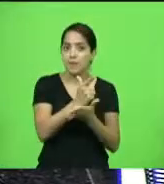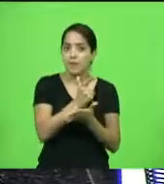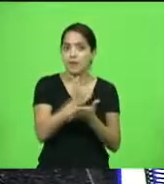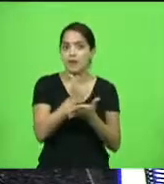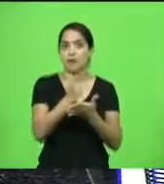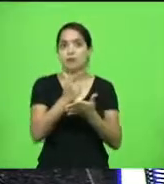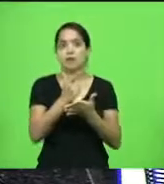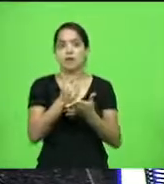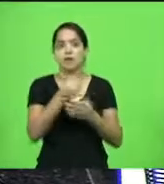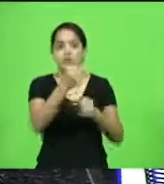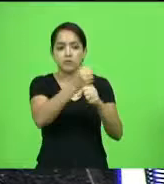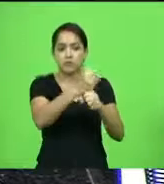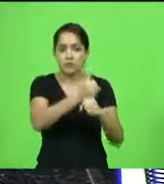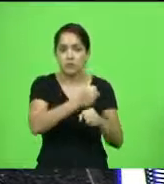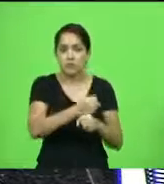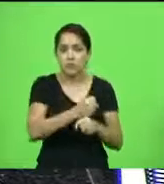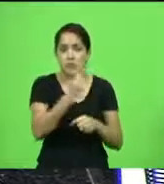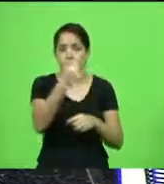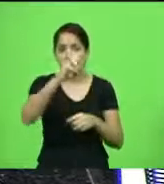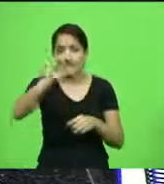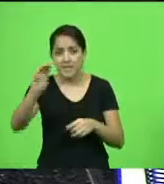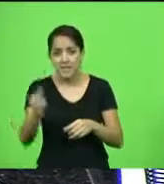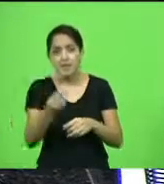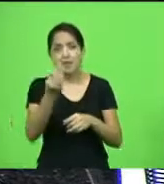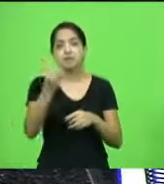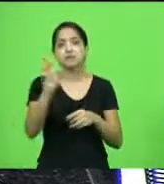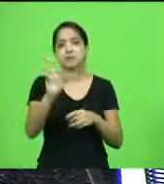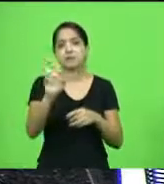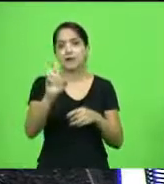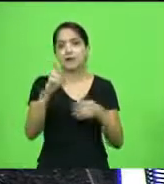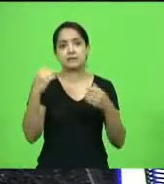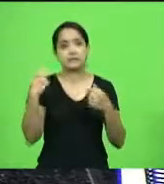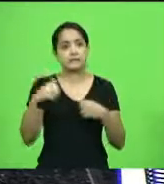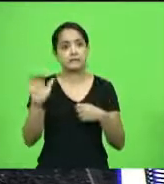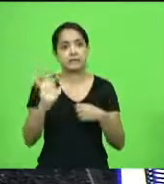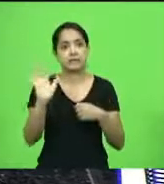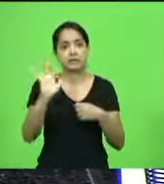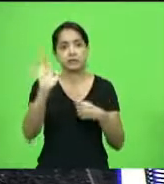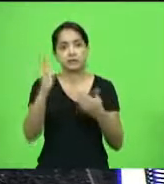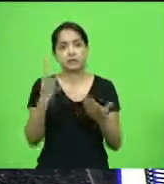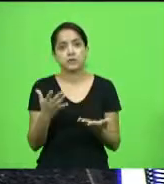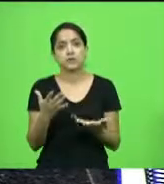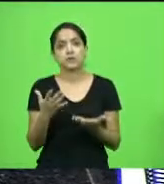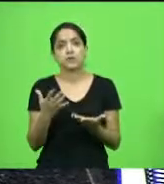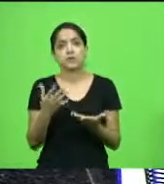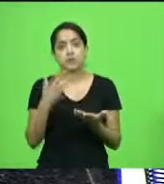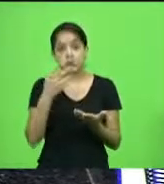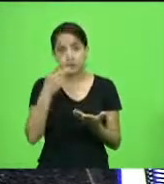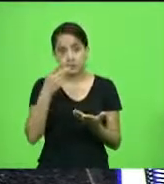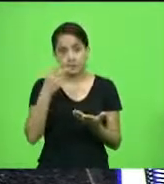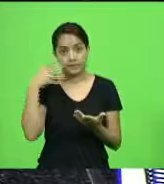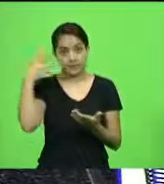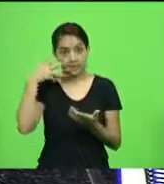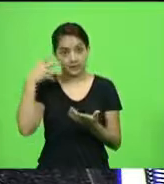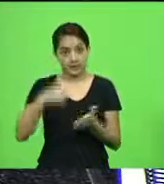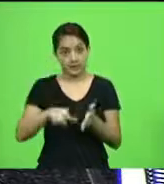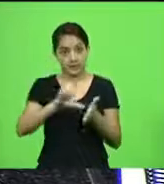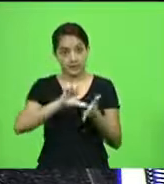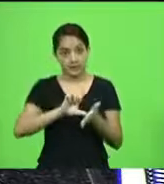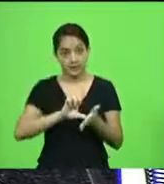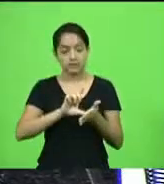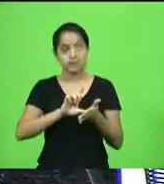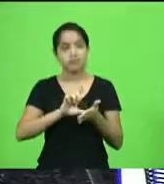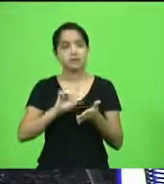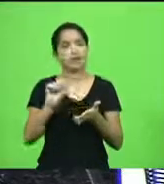construído. Um milhão de reais vale um quilômetro, caríssimo. E como eu disse no meu pronunciamento anterior, está ficando caro ser